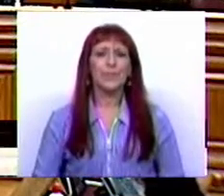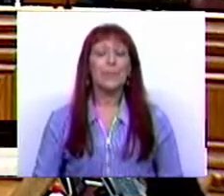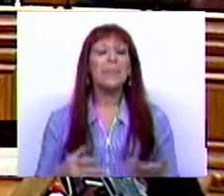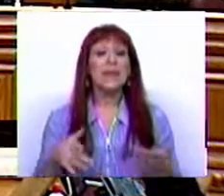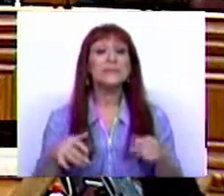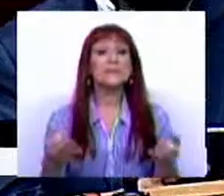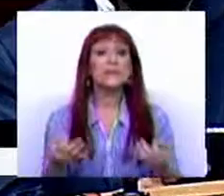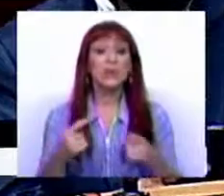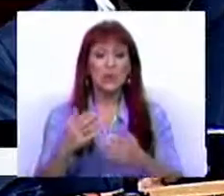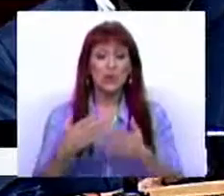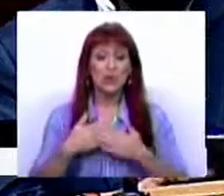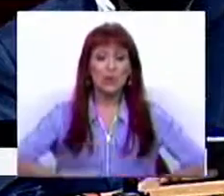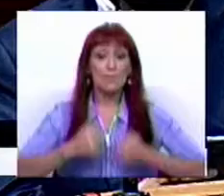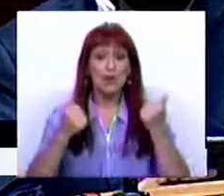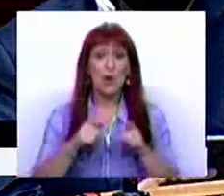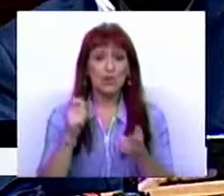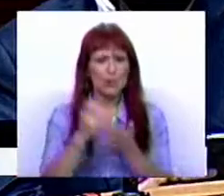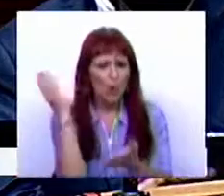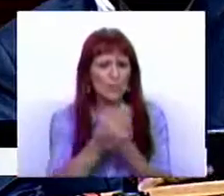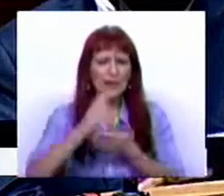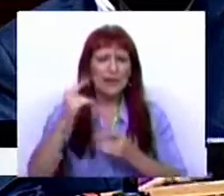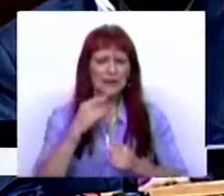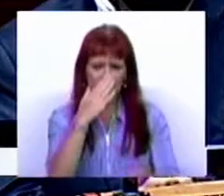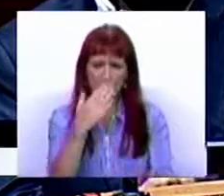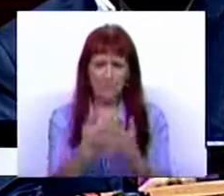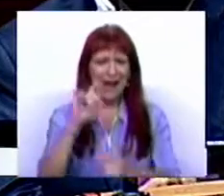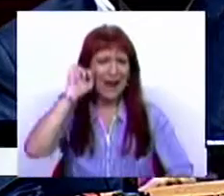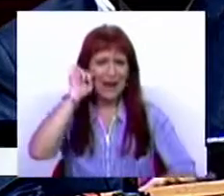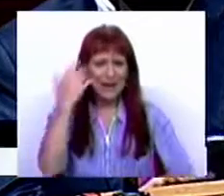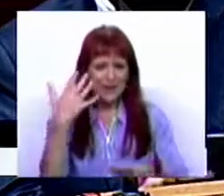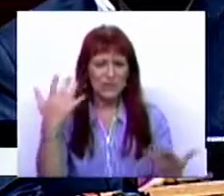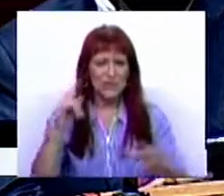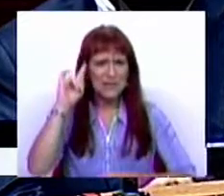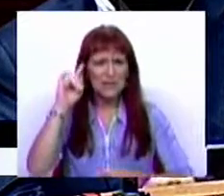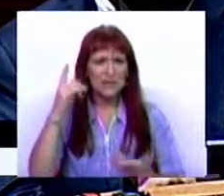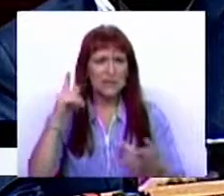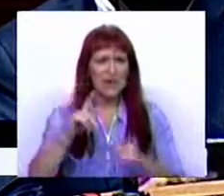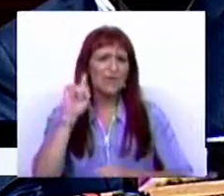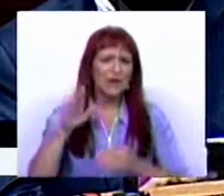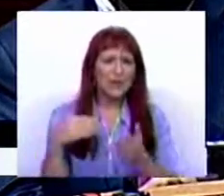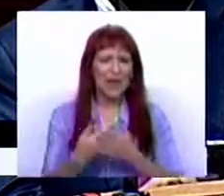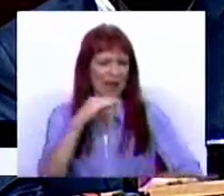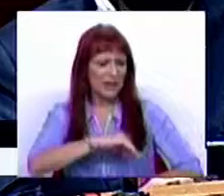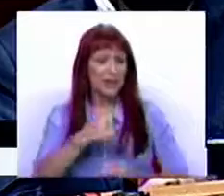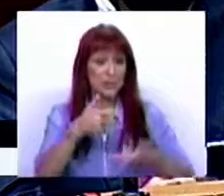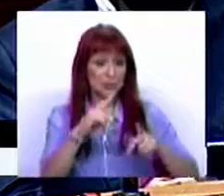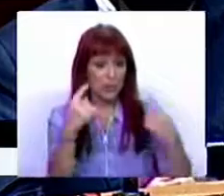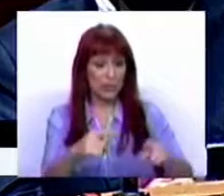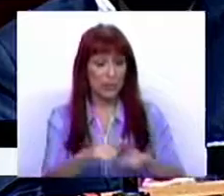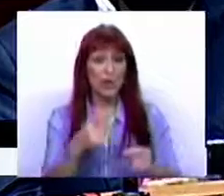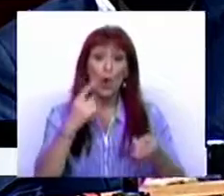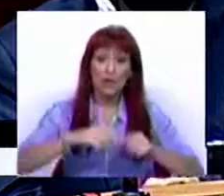E se isso nos dê um melhor ponto de partida para enfrentar esta crise, sabemos que é valorizando o rendimento disponível